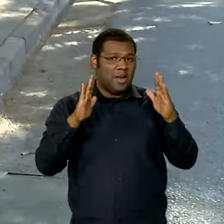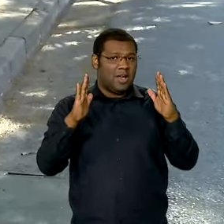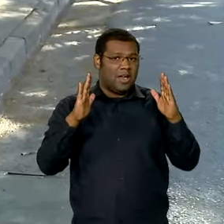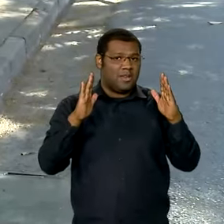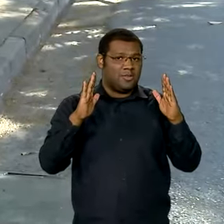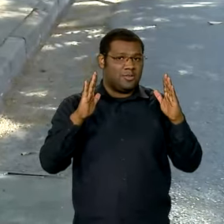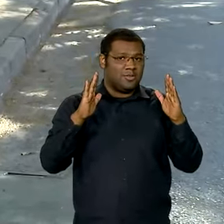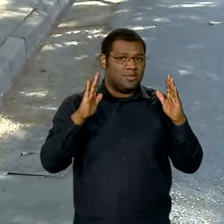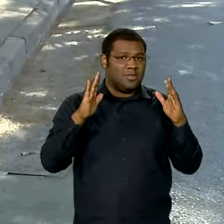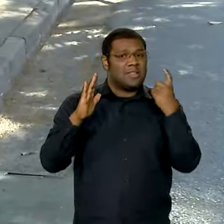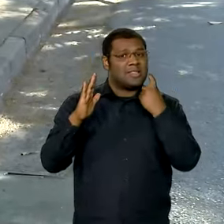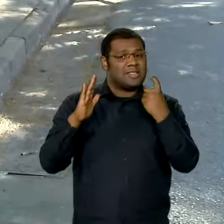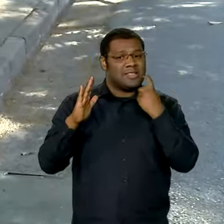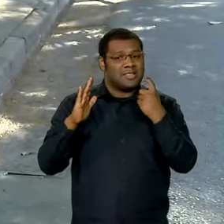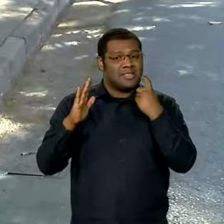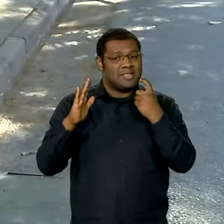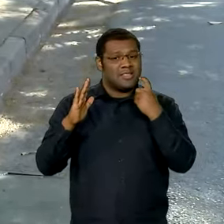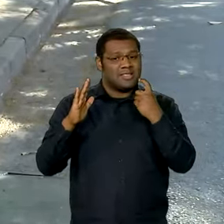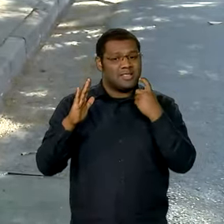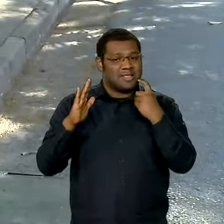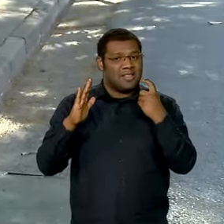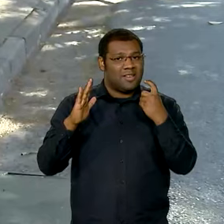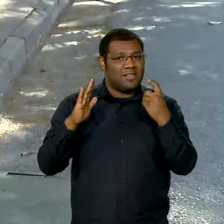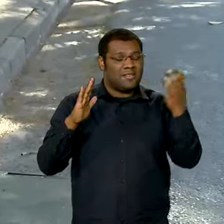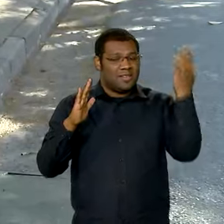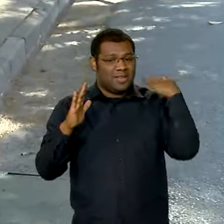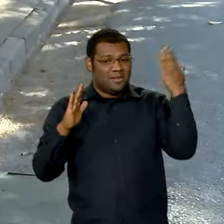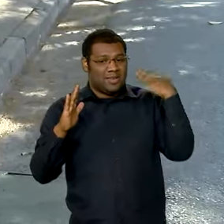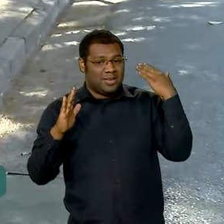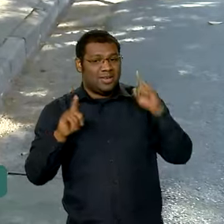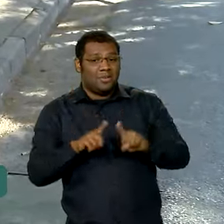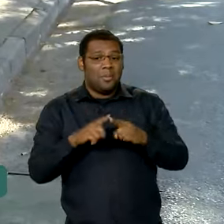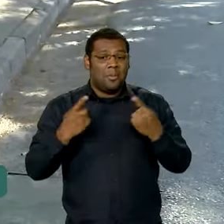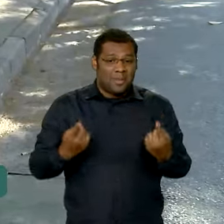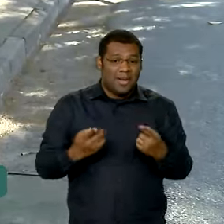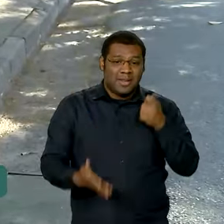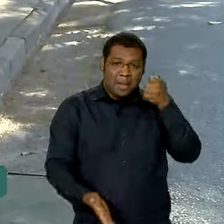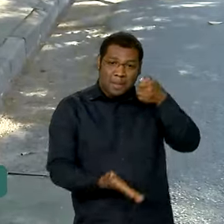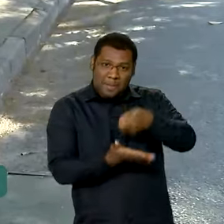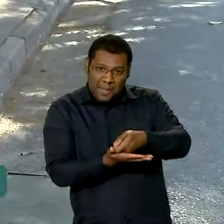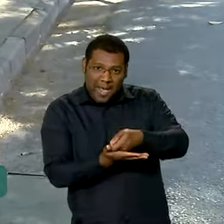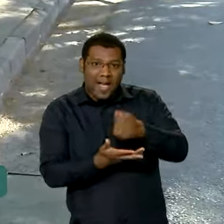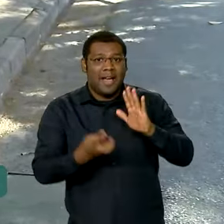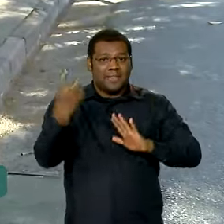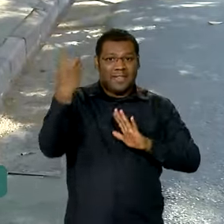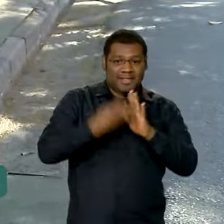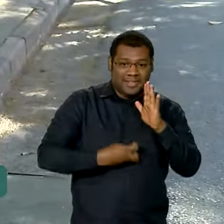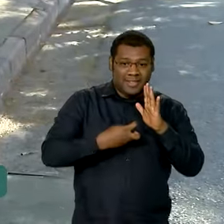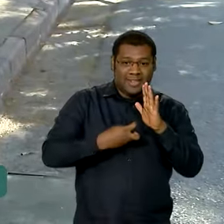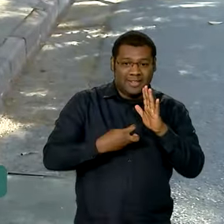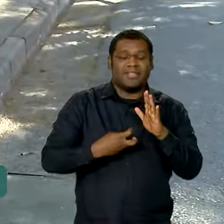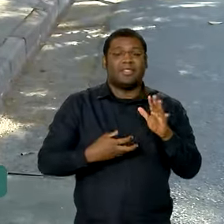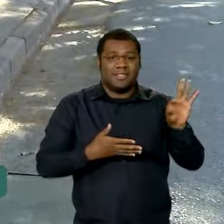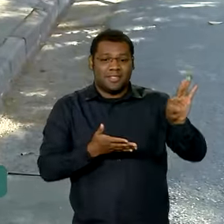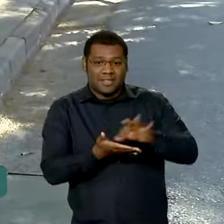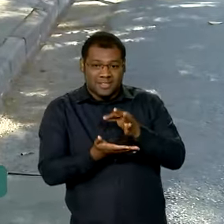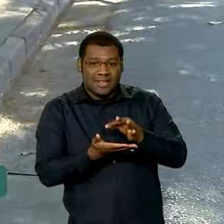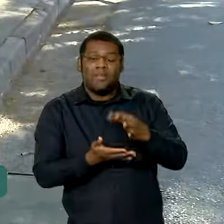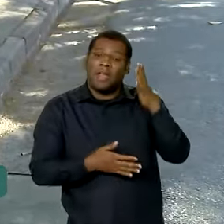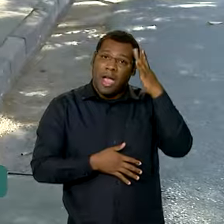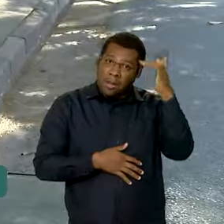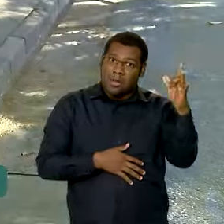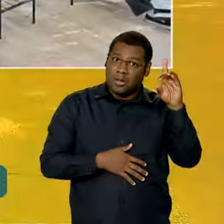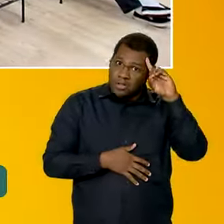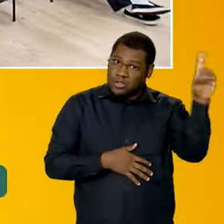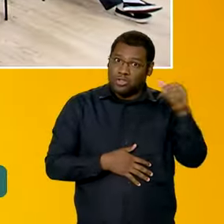semana passada, mas o pagamento da taxa de inscrição vai até amanhã, dia 19. Para quem